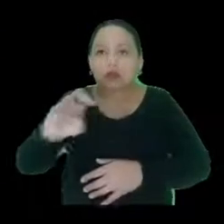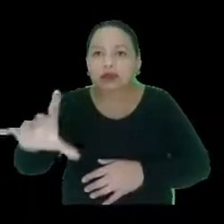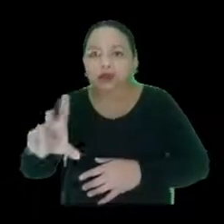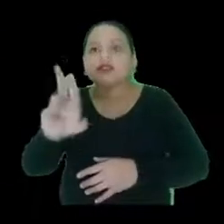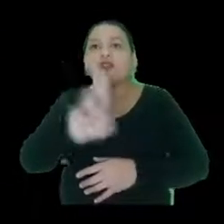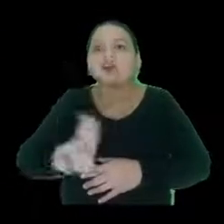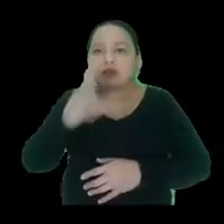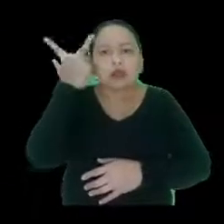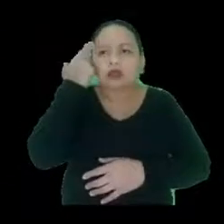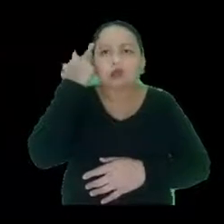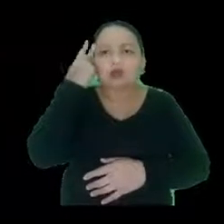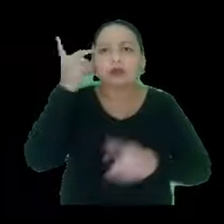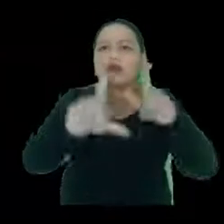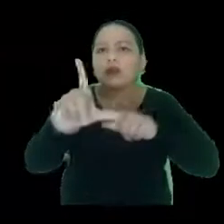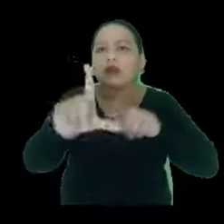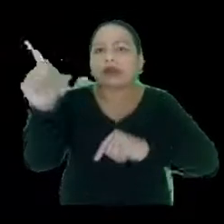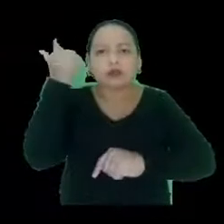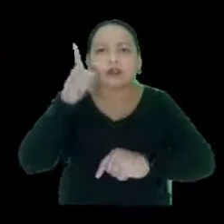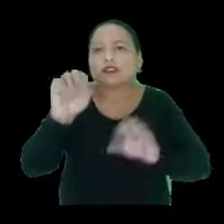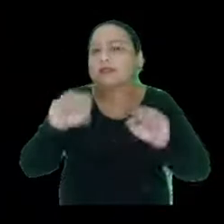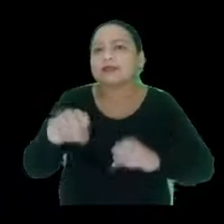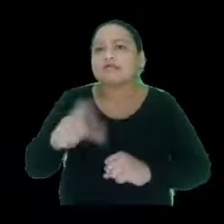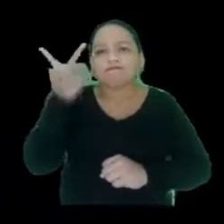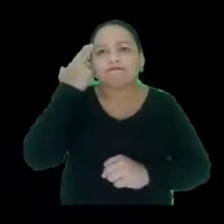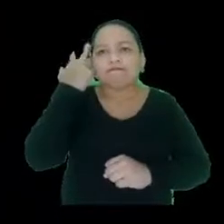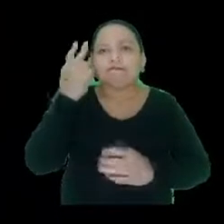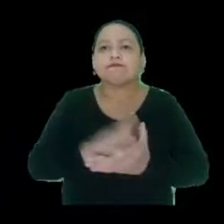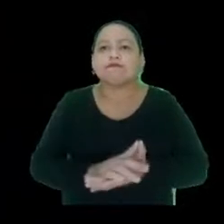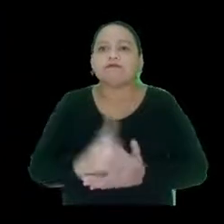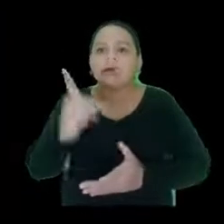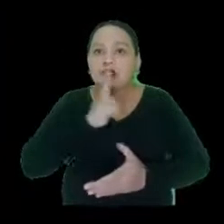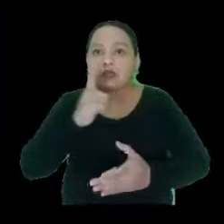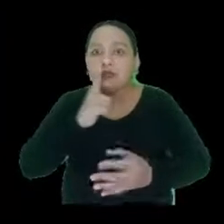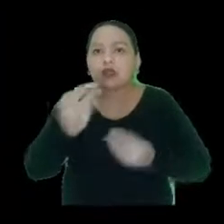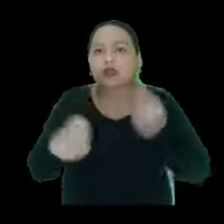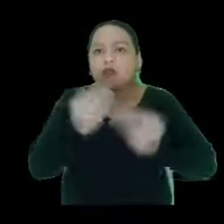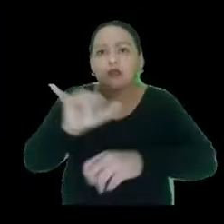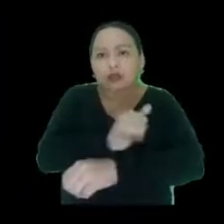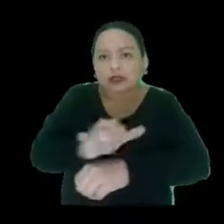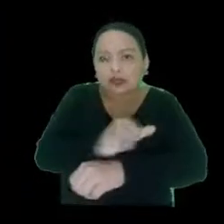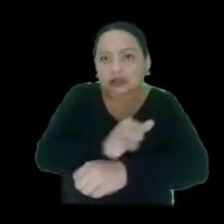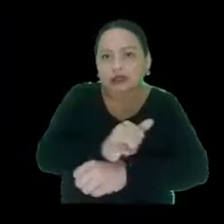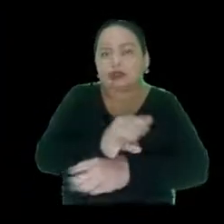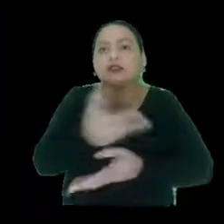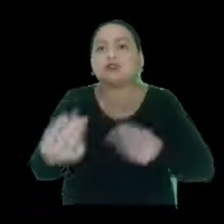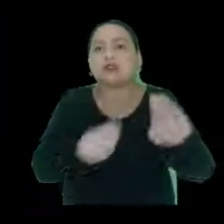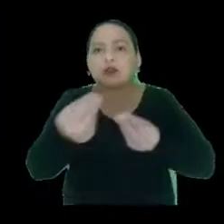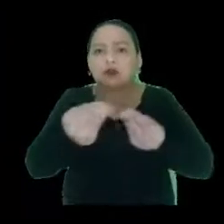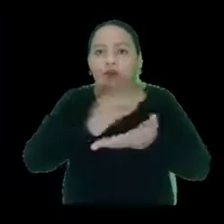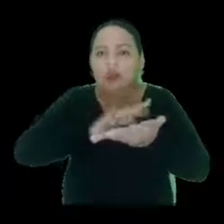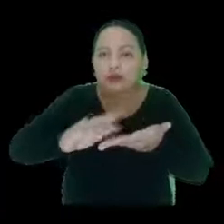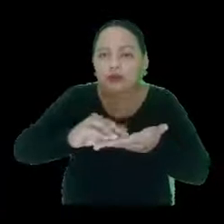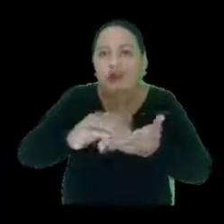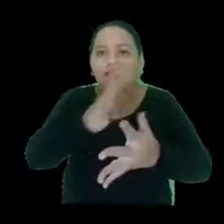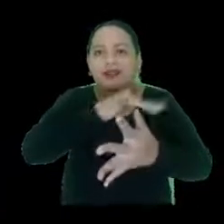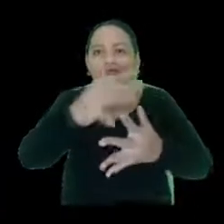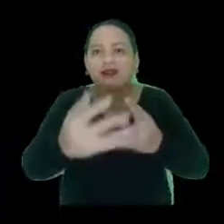alfabeto em tinta normal, a gente consegue fazer isso também. Temos os meios técnicos com saída em braile, né? Que são